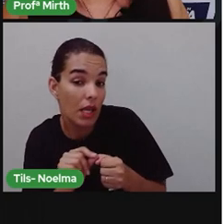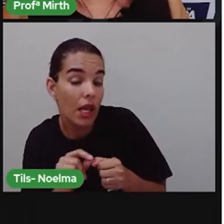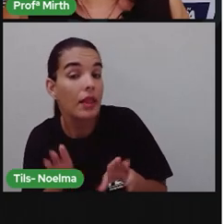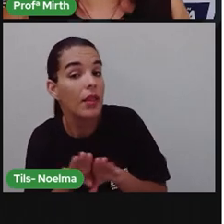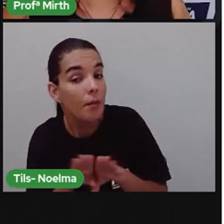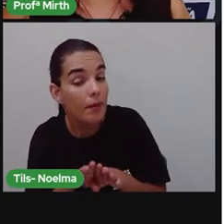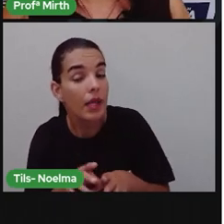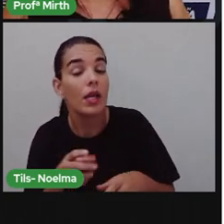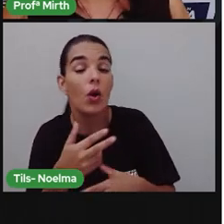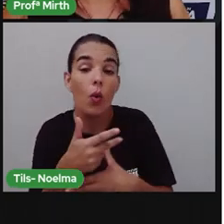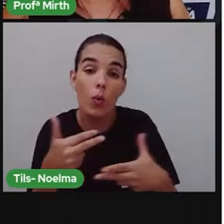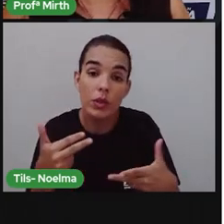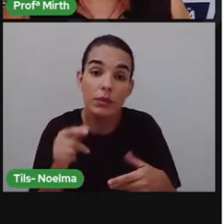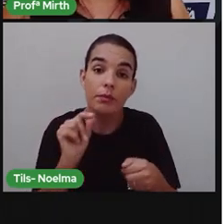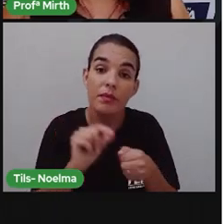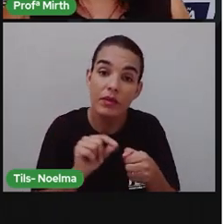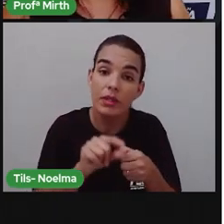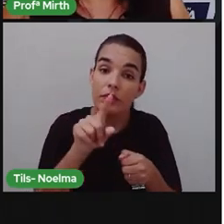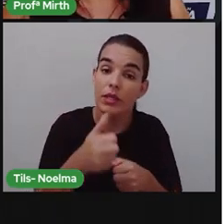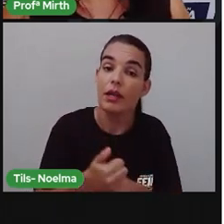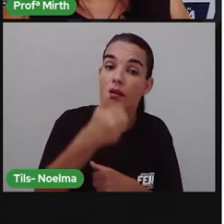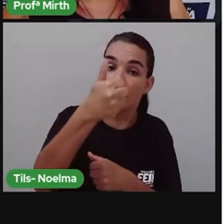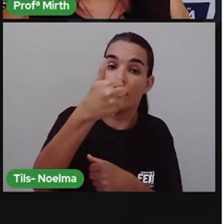se sentir estimulado a fazer.